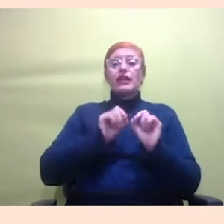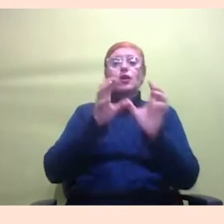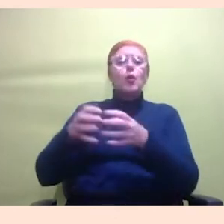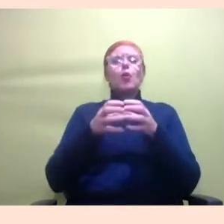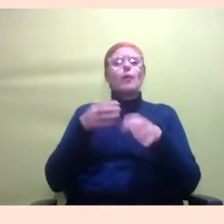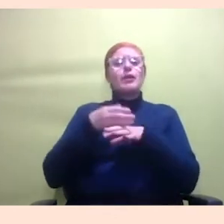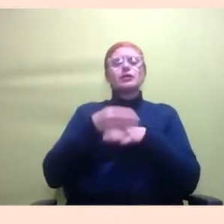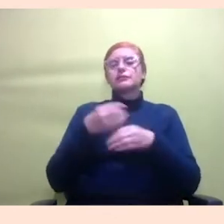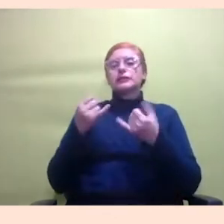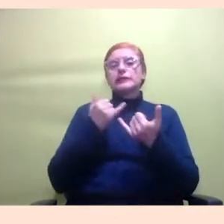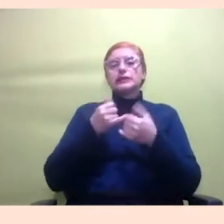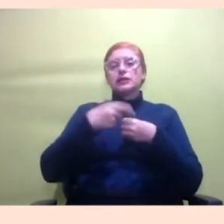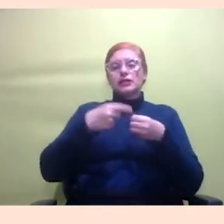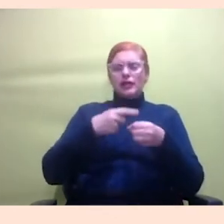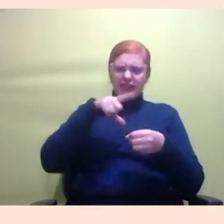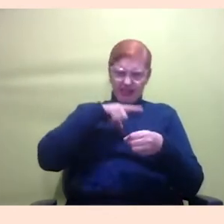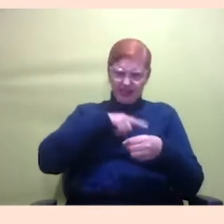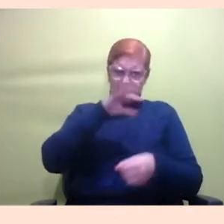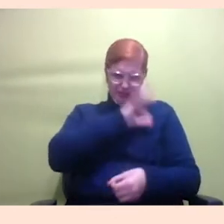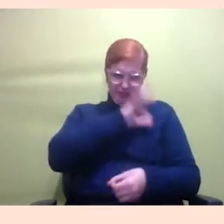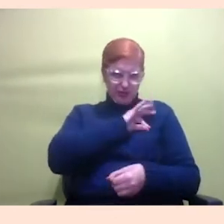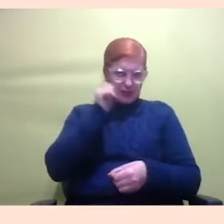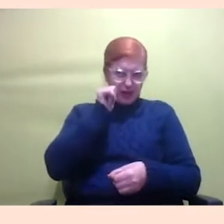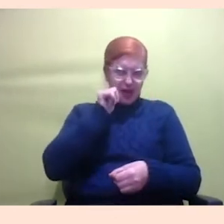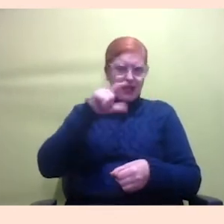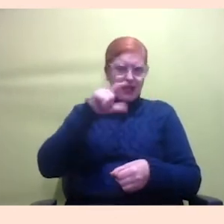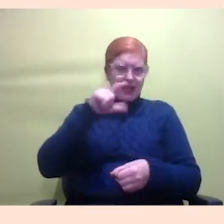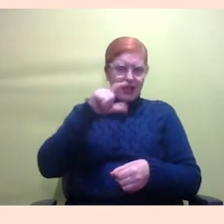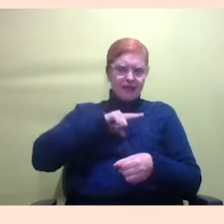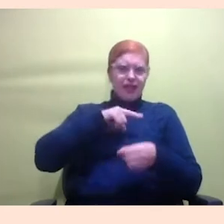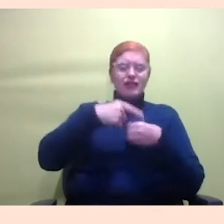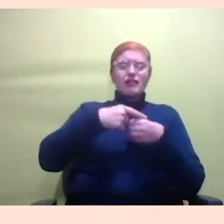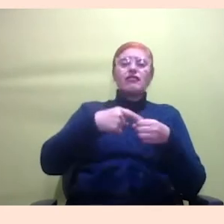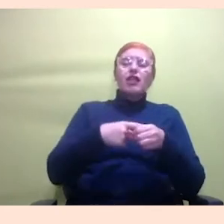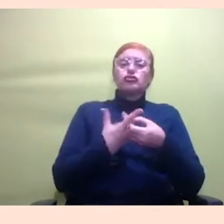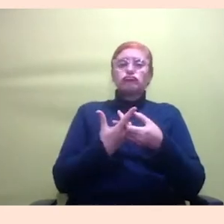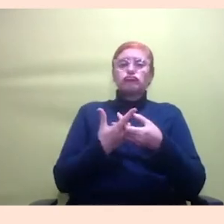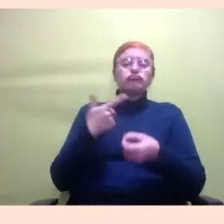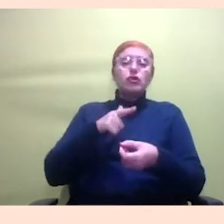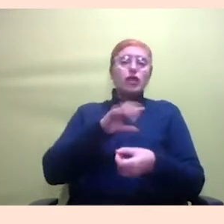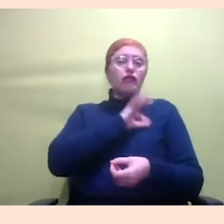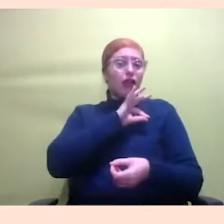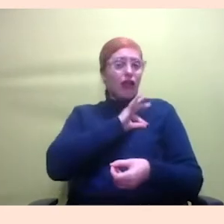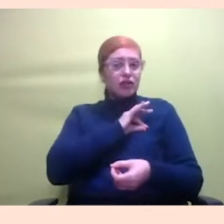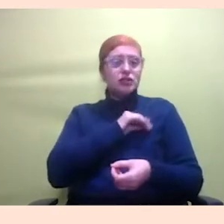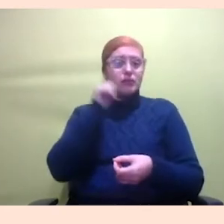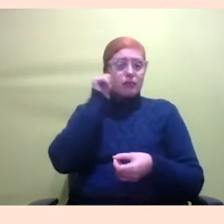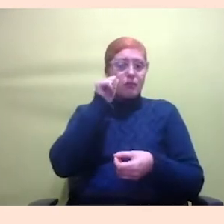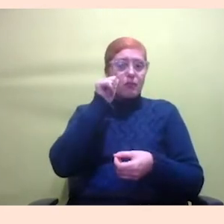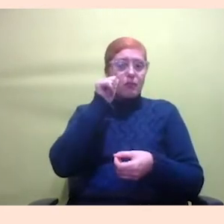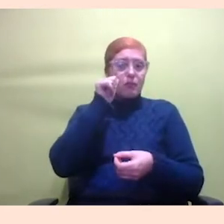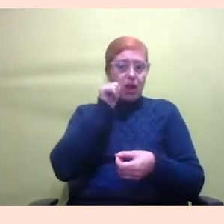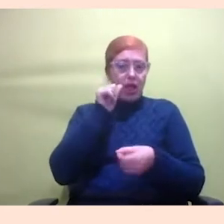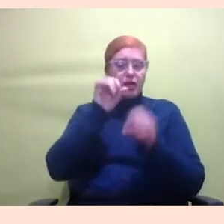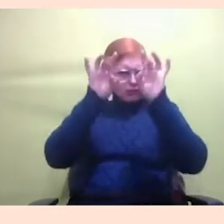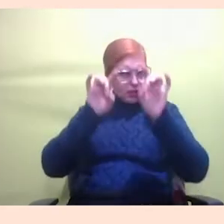delegacia da mulher? Na sua cidade tem, né? Às vezes, não tem delegacia, não tem vara de violência especializada, mas tem o conselho da mulher, ou